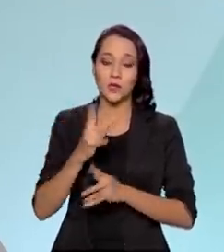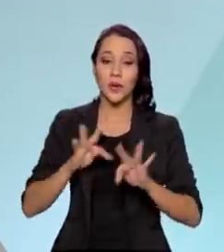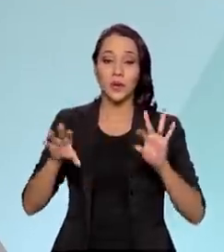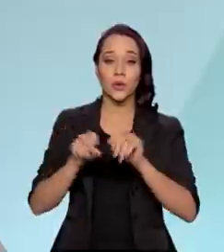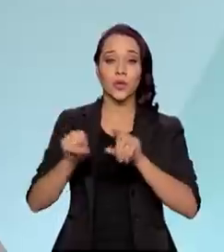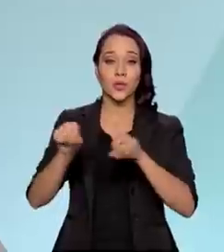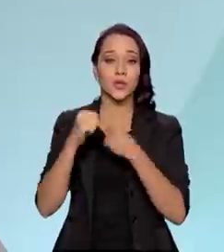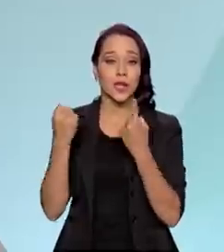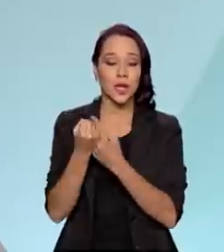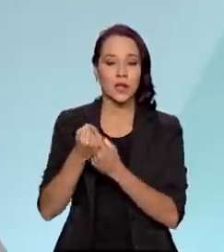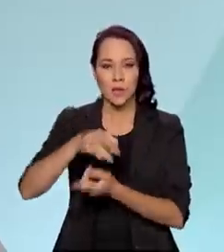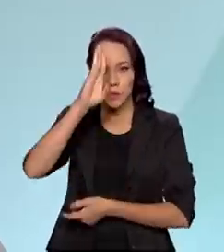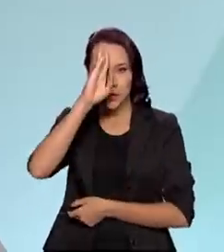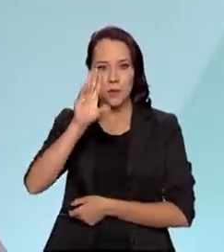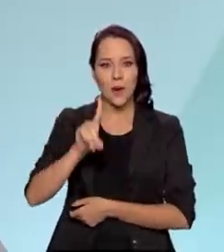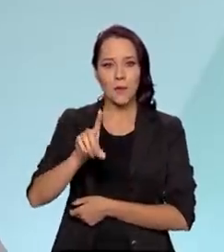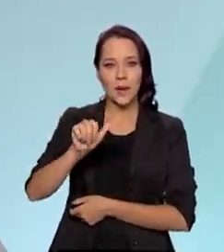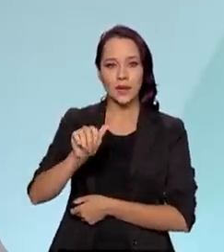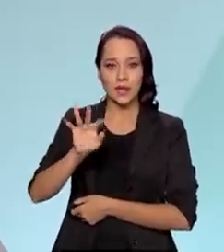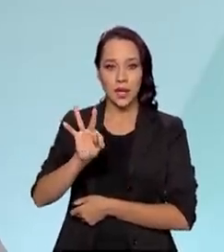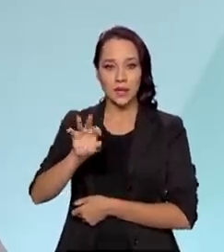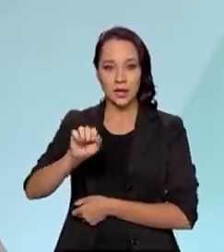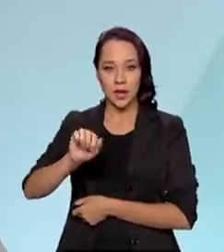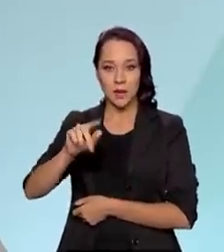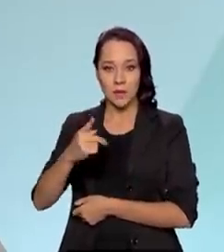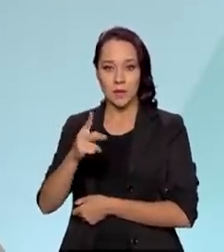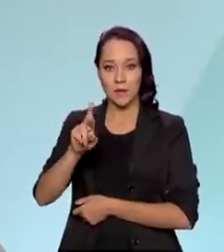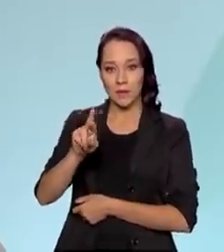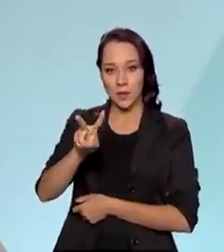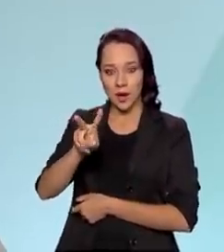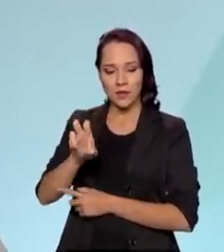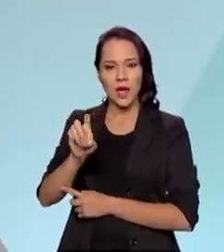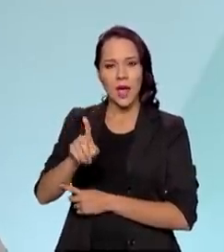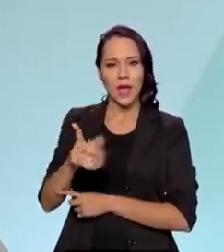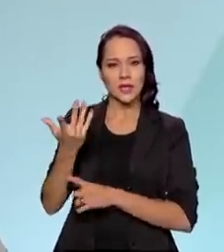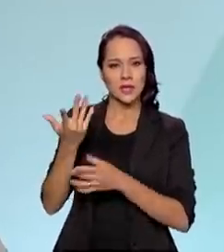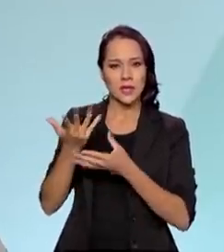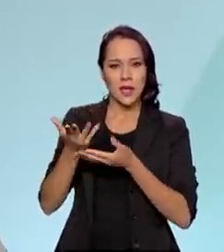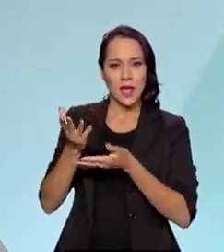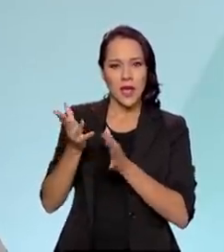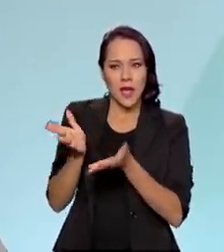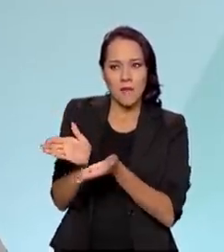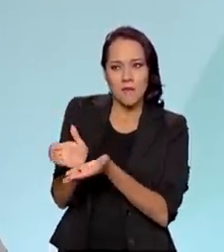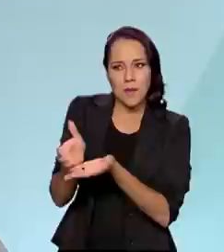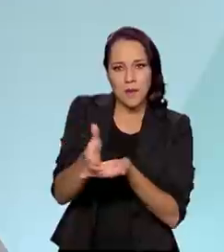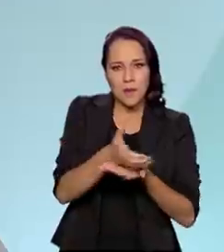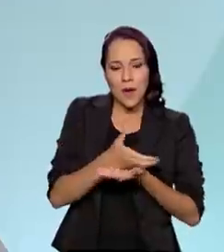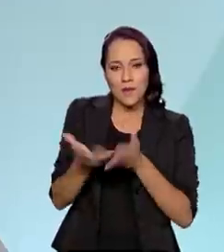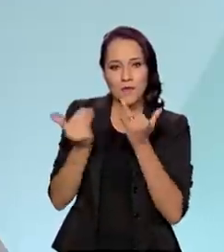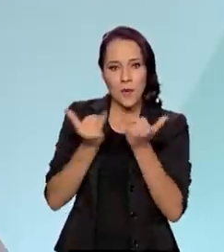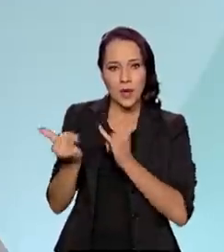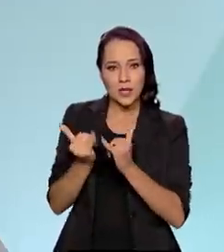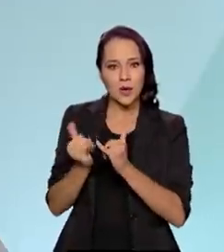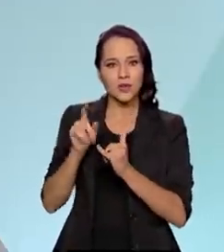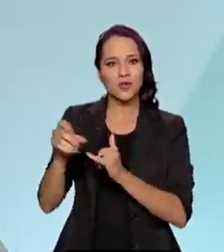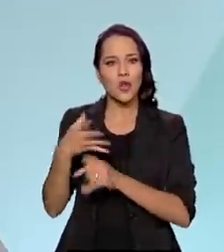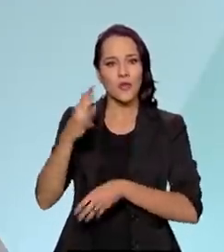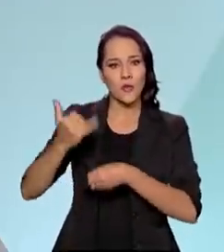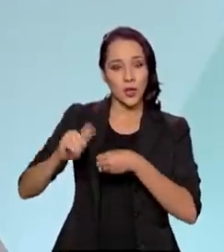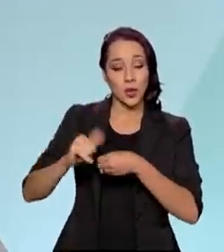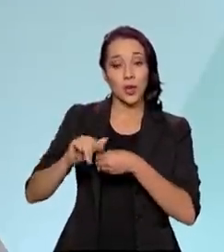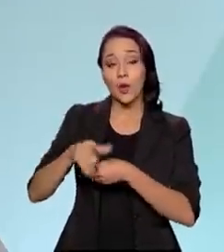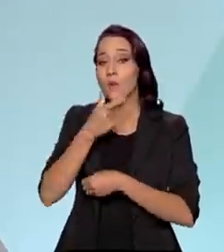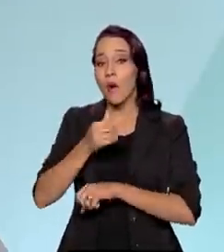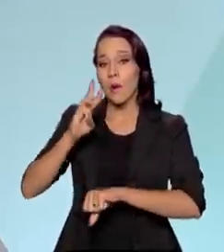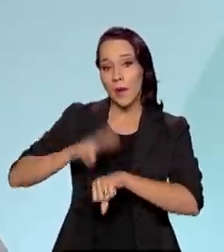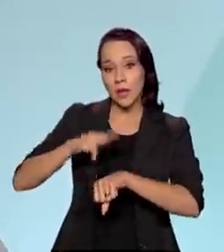a sociedade, mas em especial para a Dataprev, essa questão dos dados seria um novo petróleo, foi uma frase que o Clive Rambi, que é um matemático